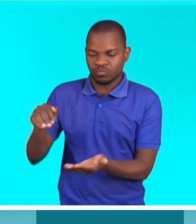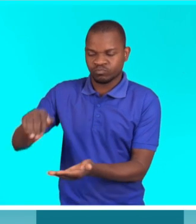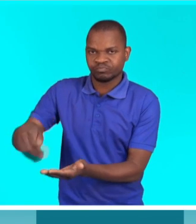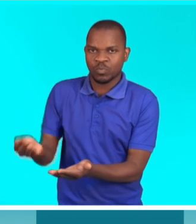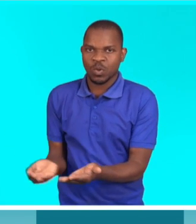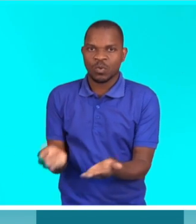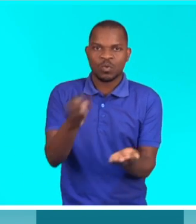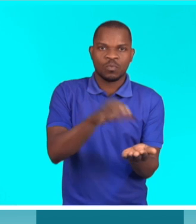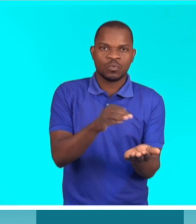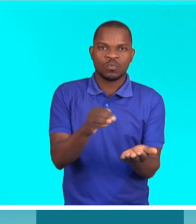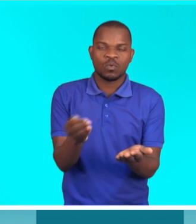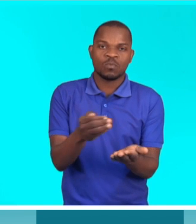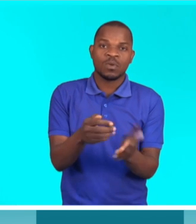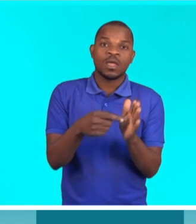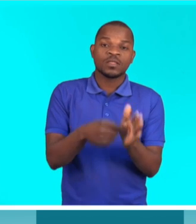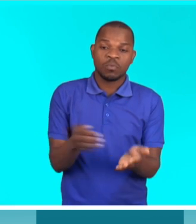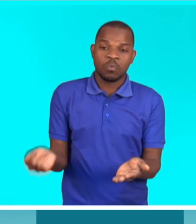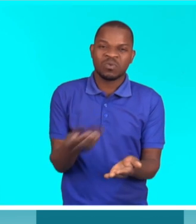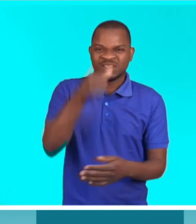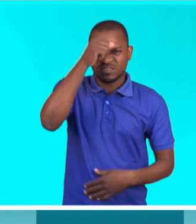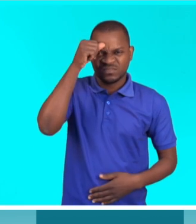Servimos. Ou com a chave,